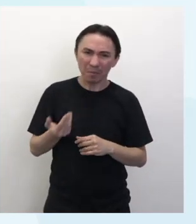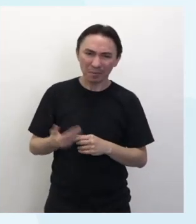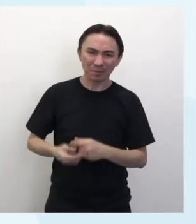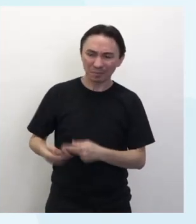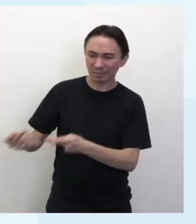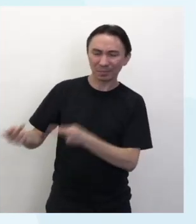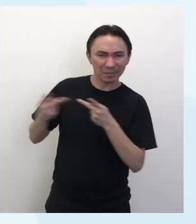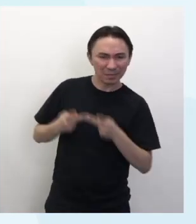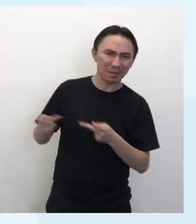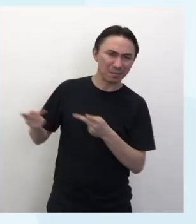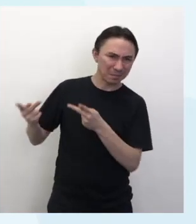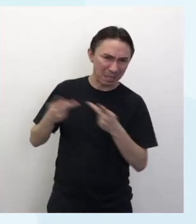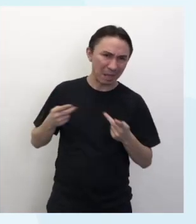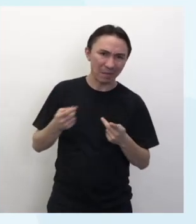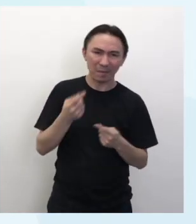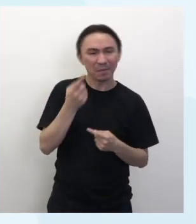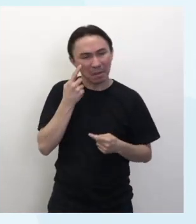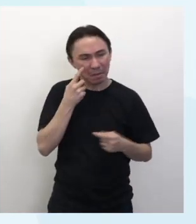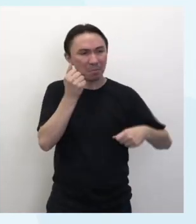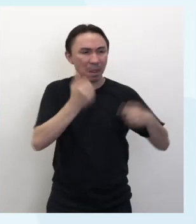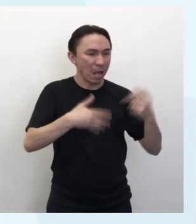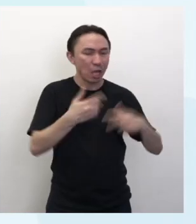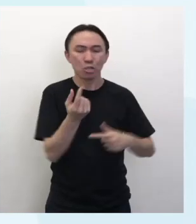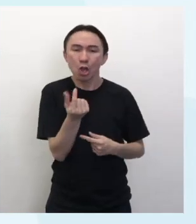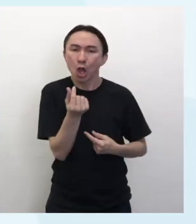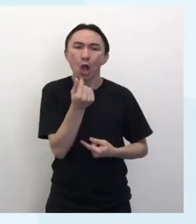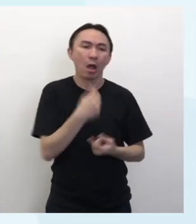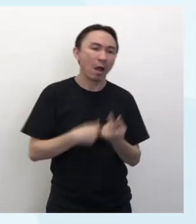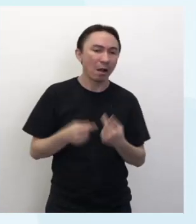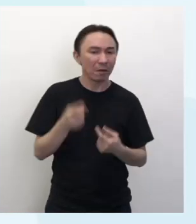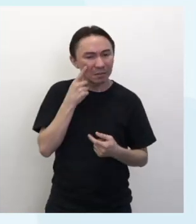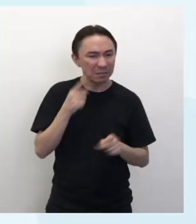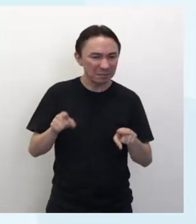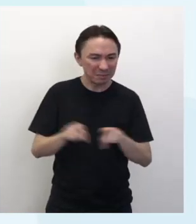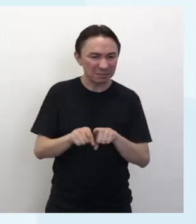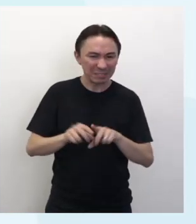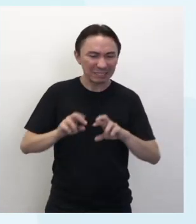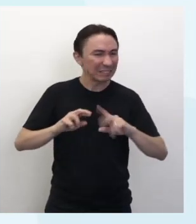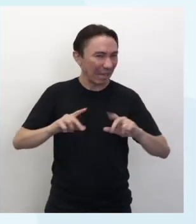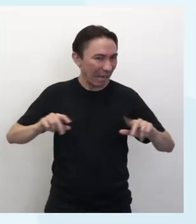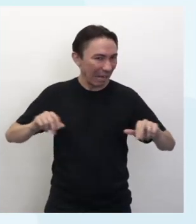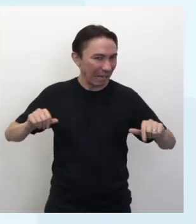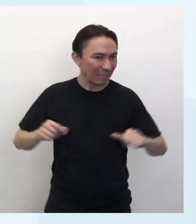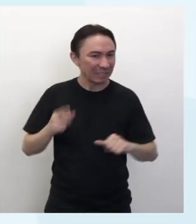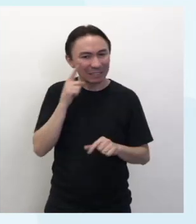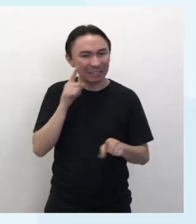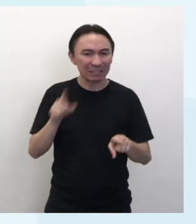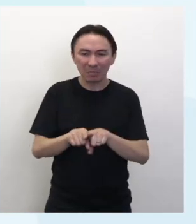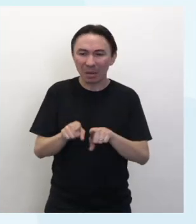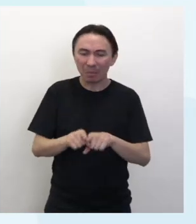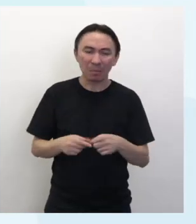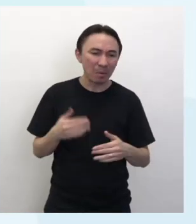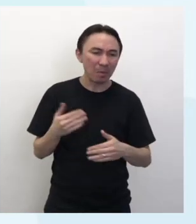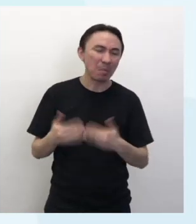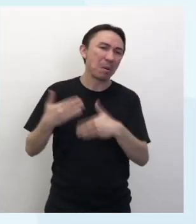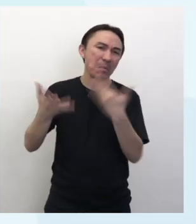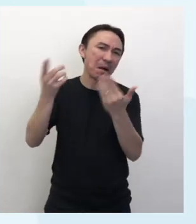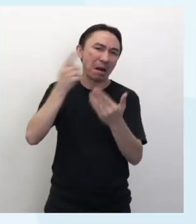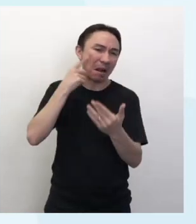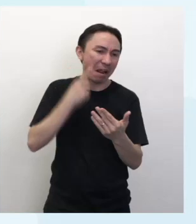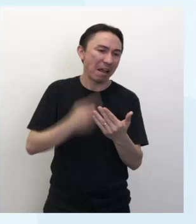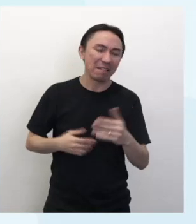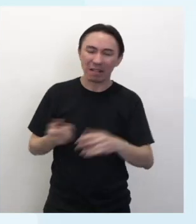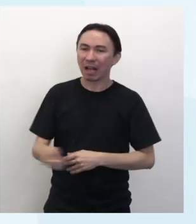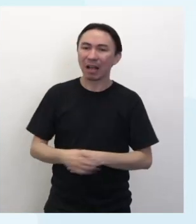falar do câmbio, da colonização e da necessidade de desenvolver a viação férrea.